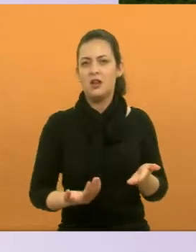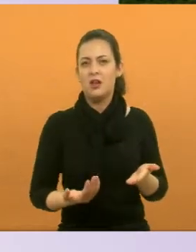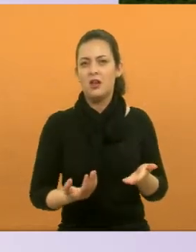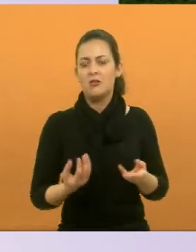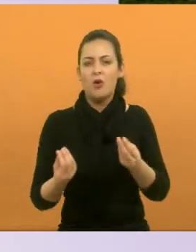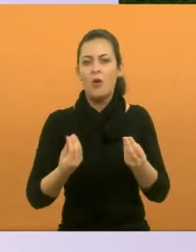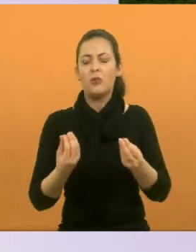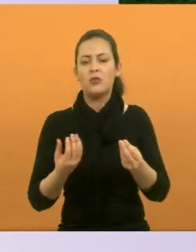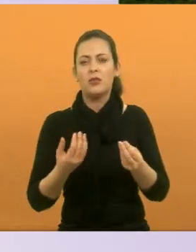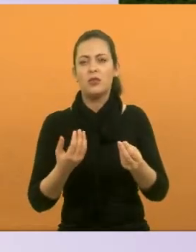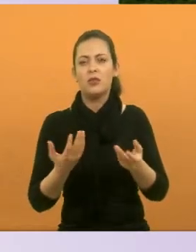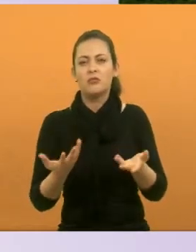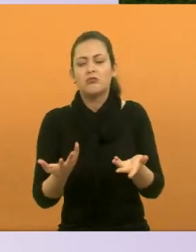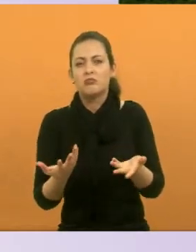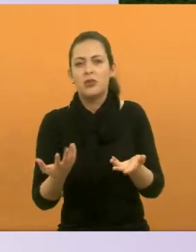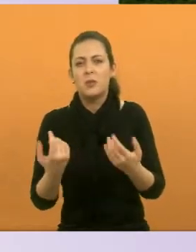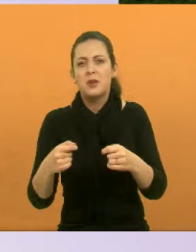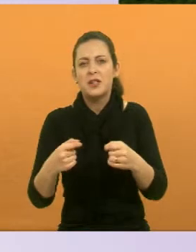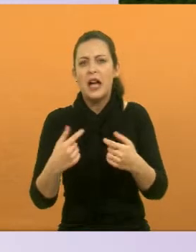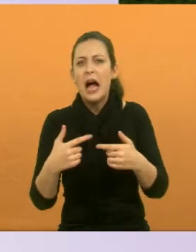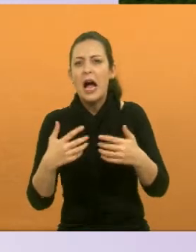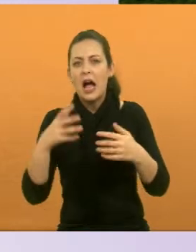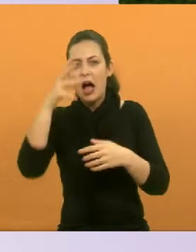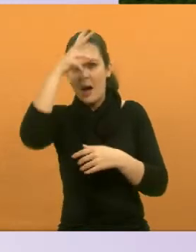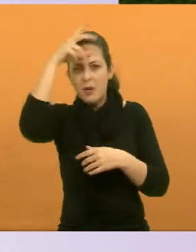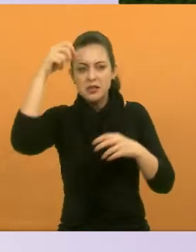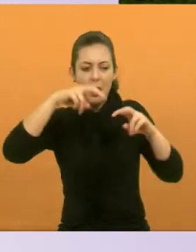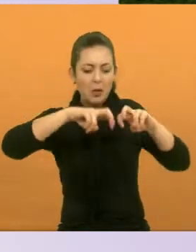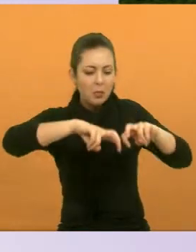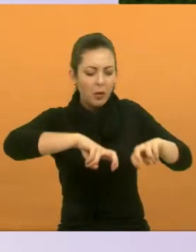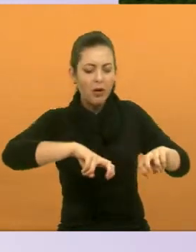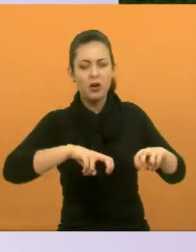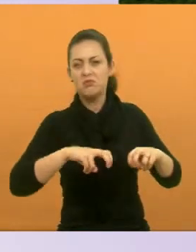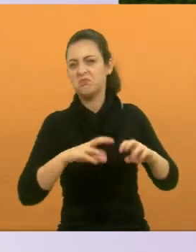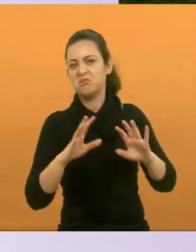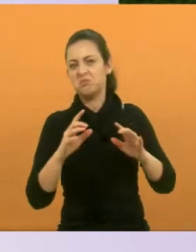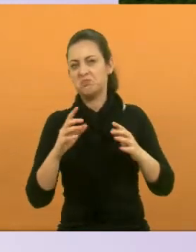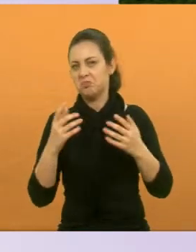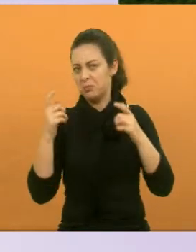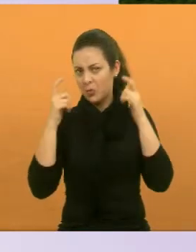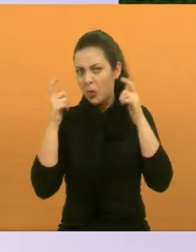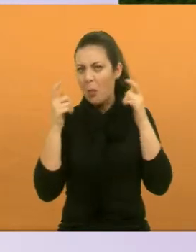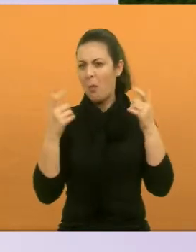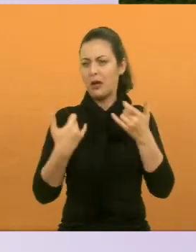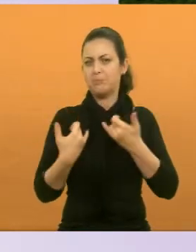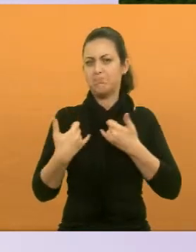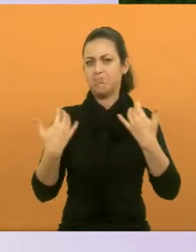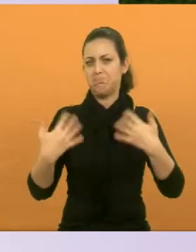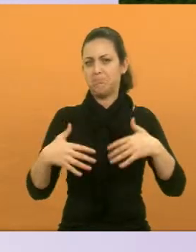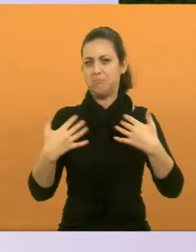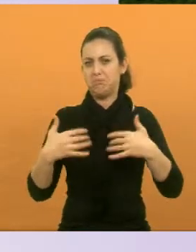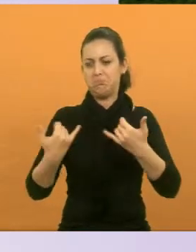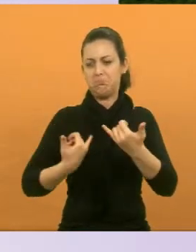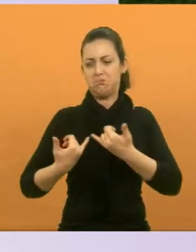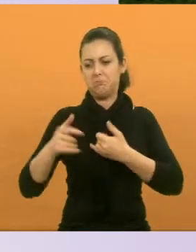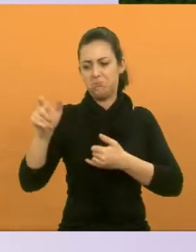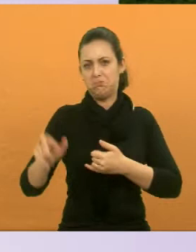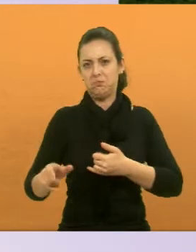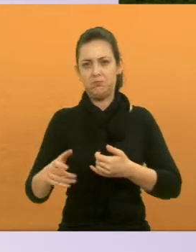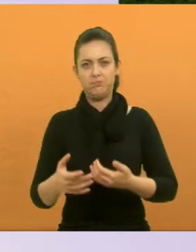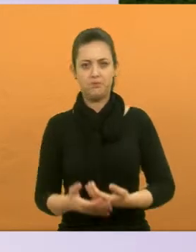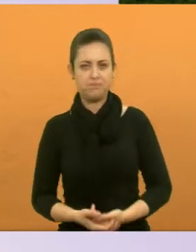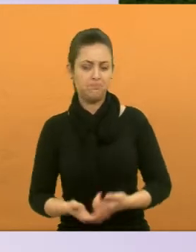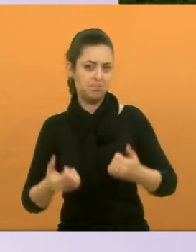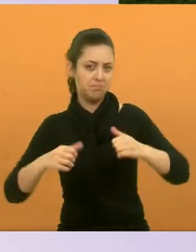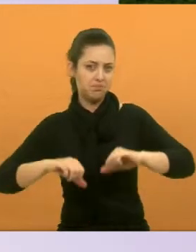temos que achar que, de uma forma ou outra, a Amazônia tem que ser explorada? Realmente é preocupante você escutar de uma pessoa isso.